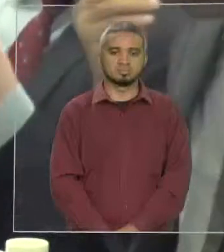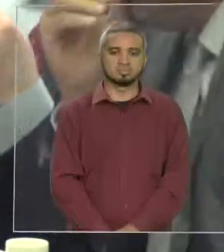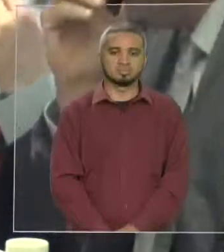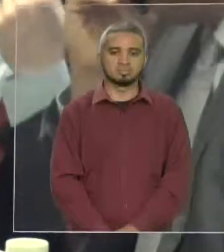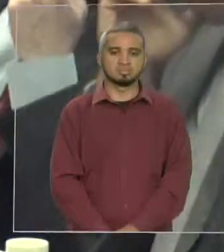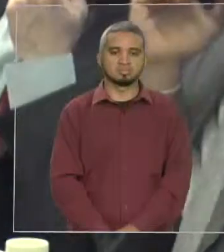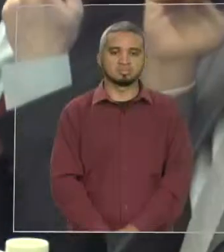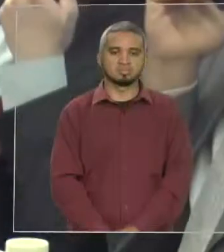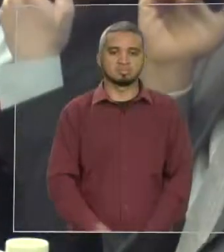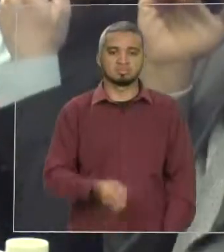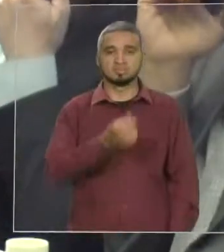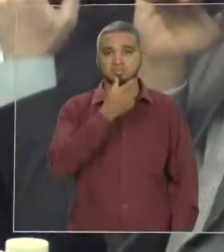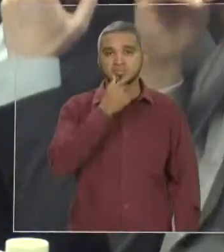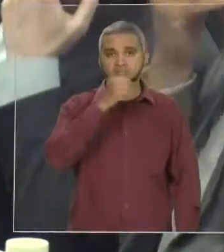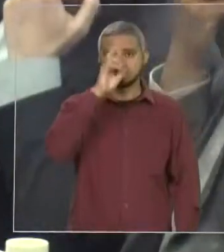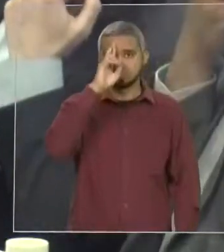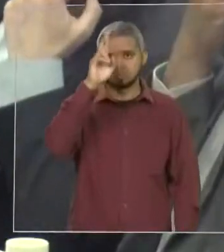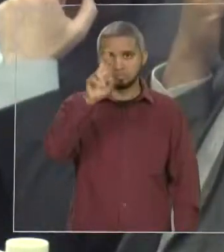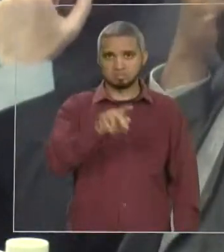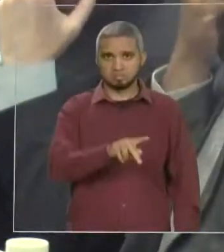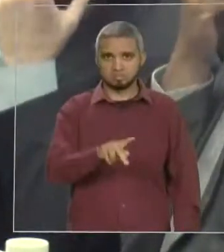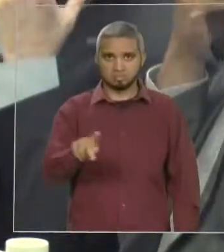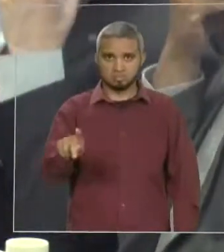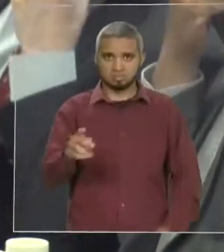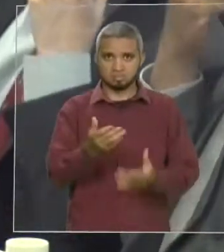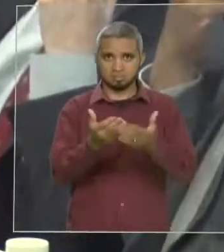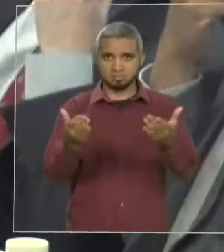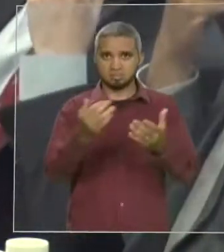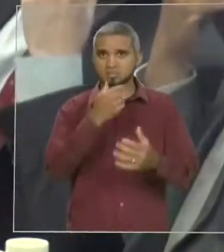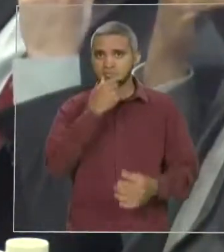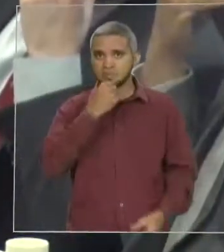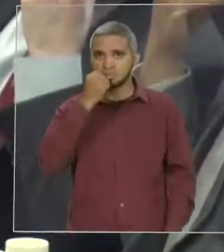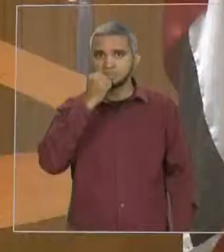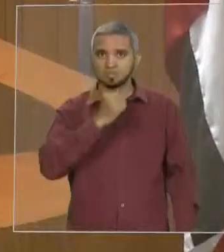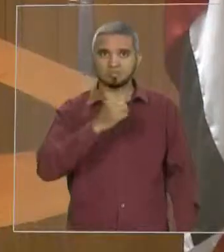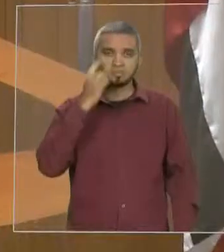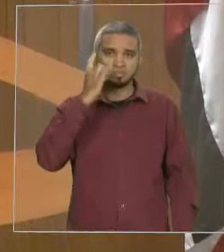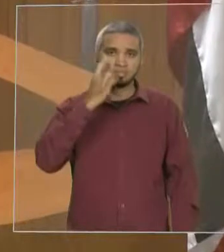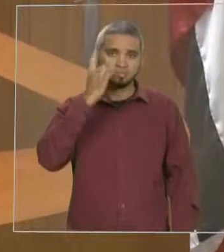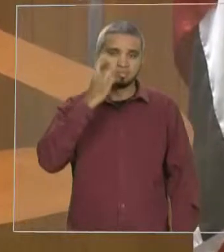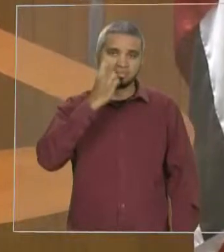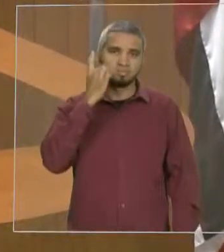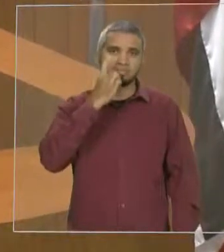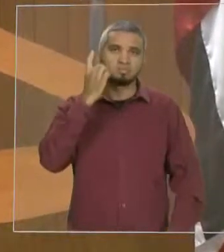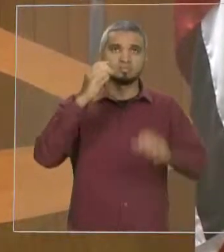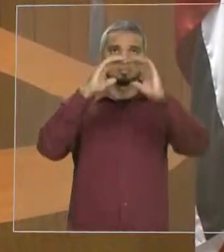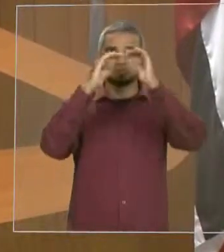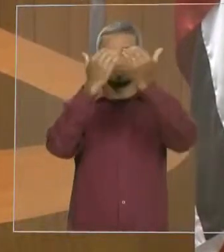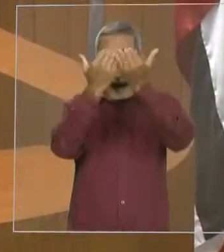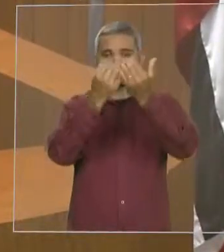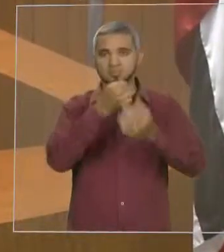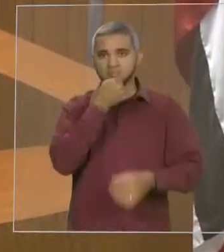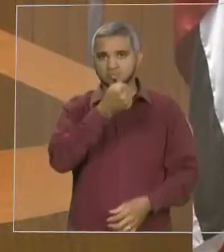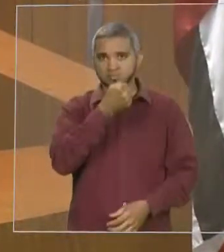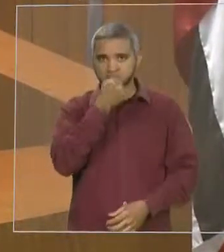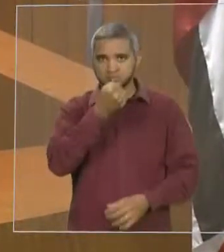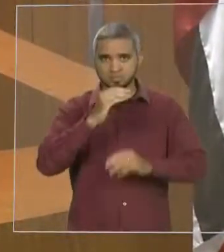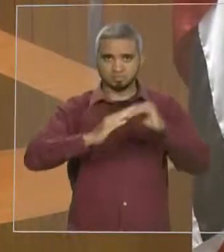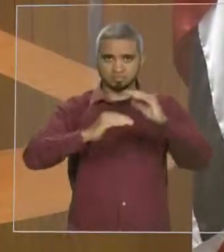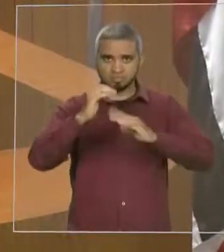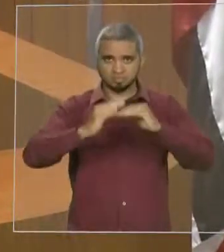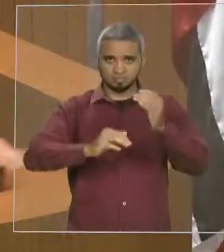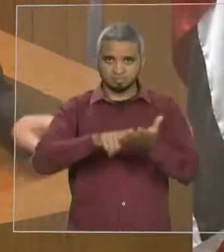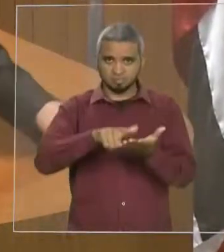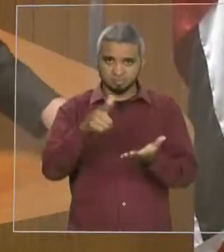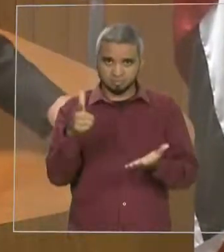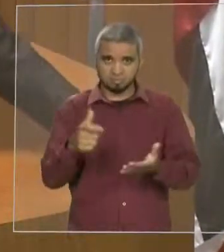Senhor Presidente, senhores deputados, senhoras deputadas, galeria, imprensa, senhor presidente, venha à tribuna hoje registrar o